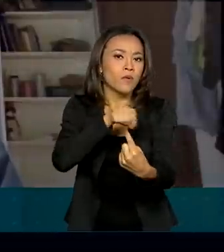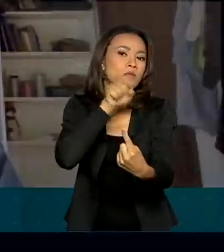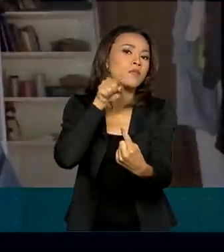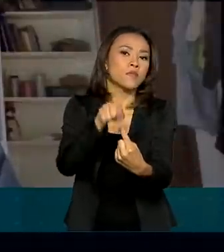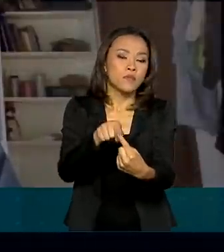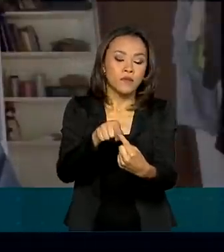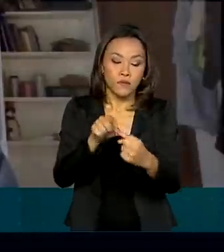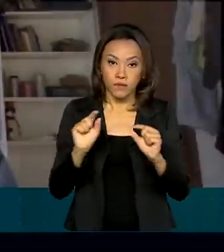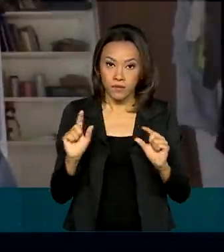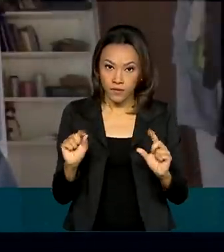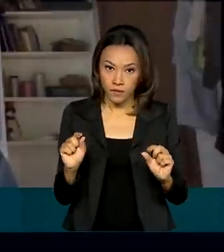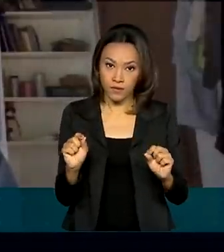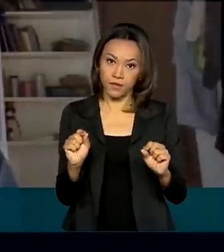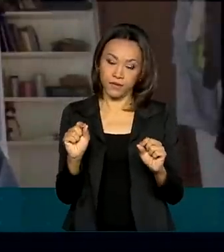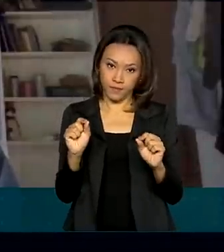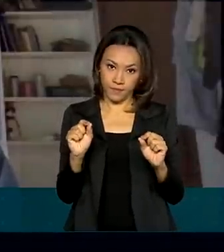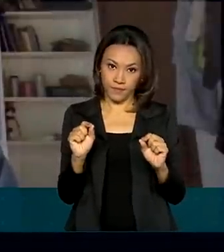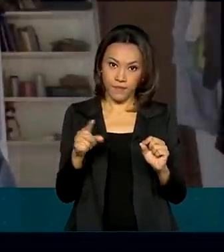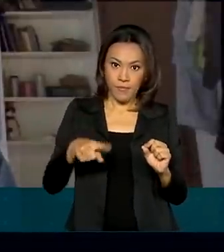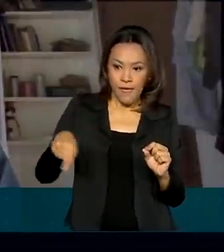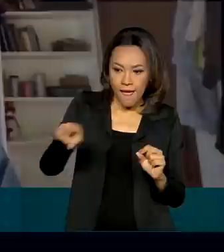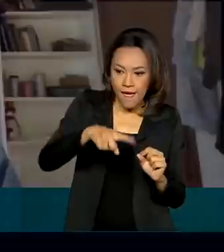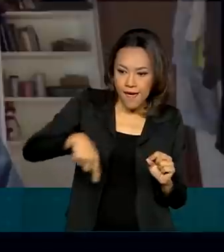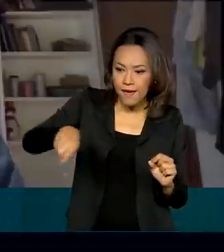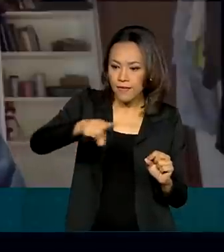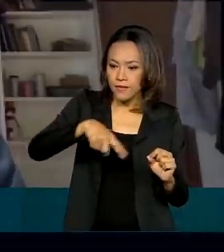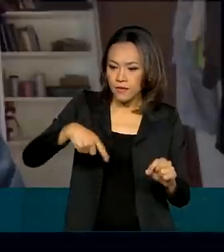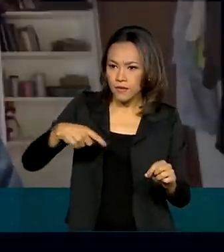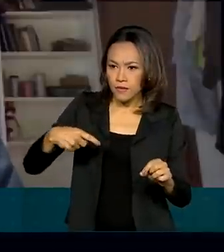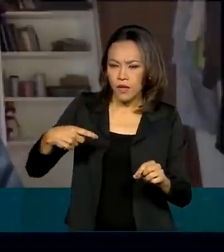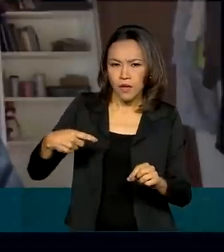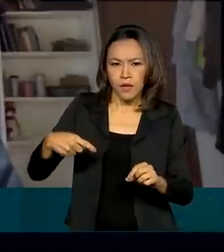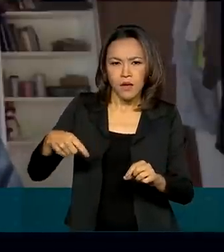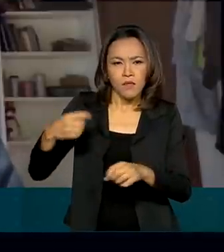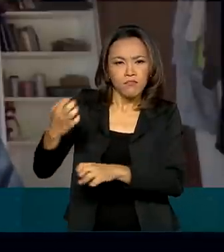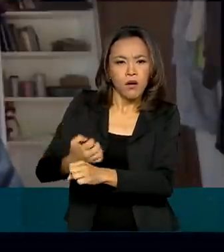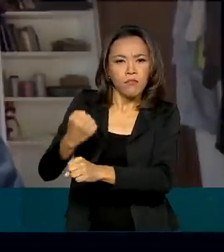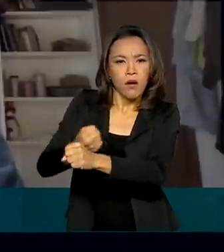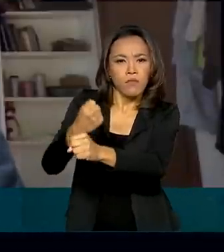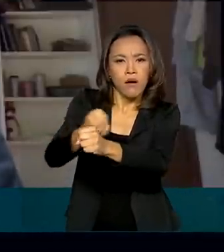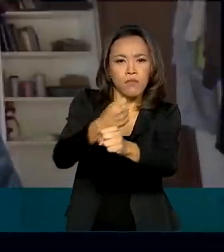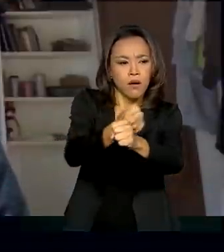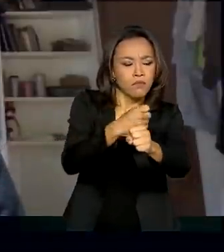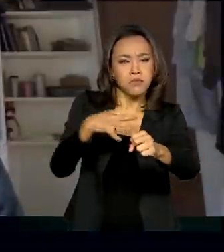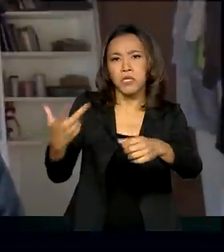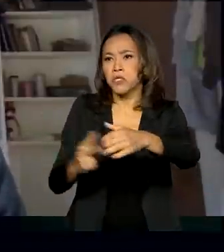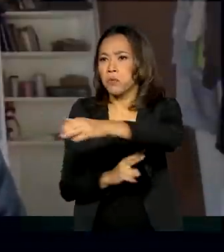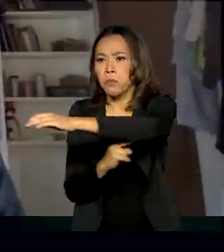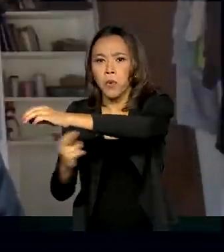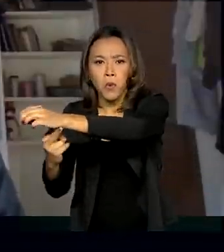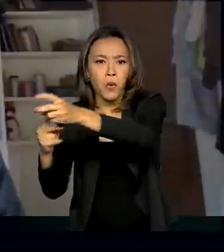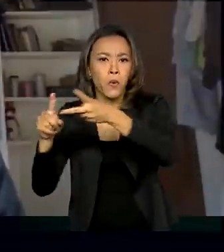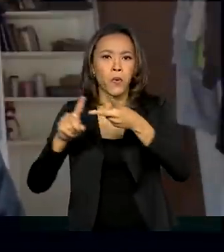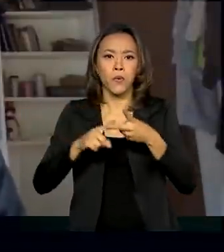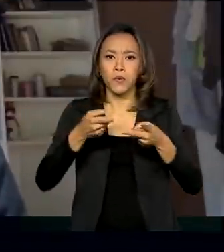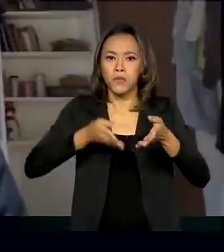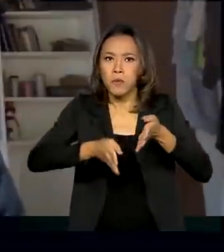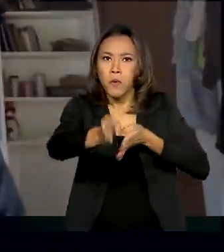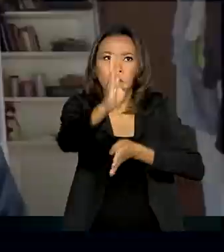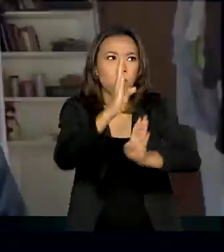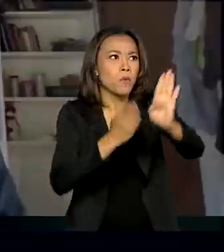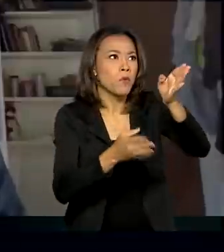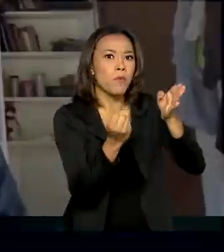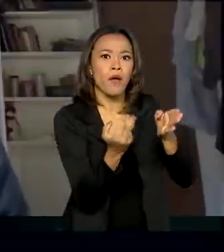obras que são necessárias, sejam pontes, ferrovias, rodovias,